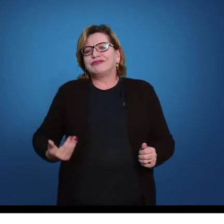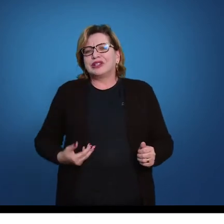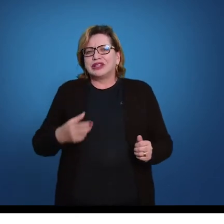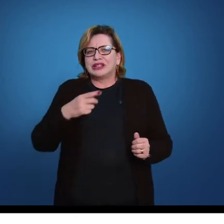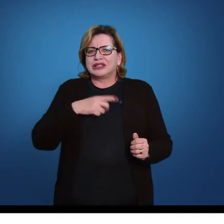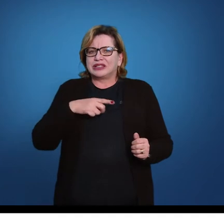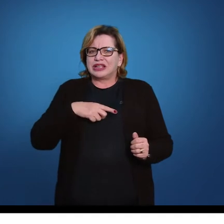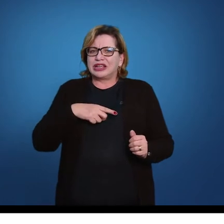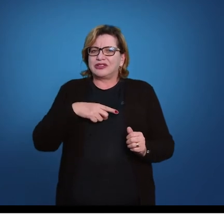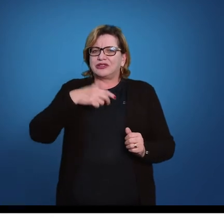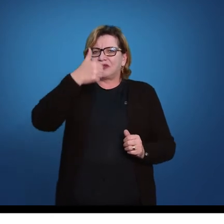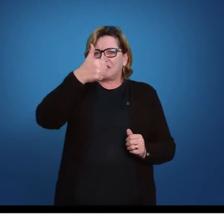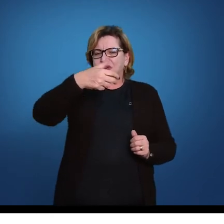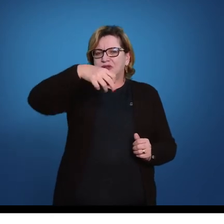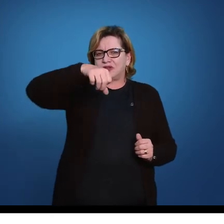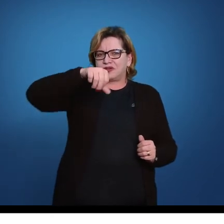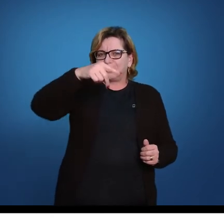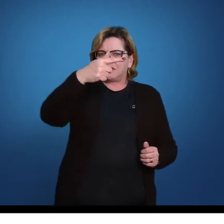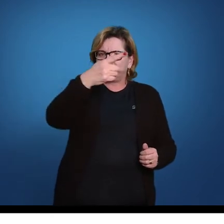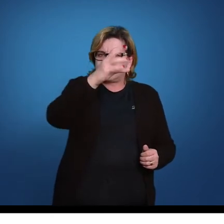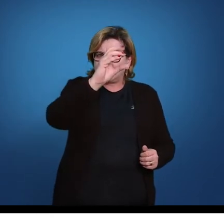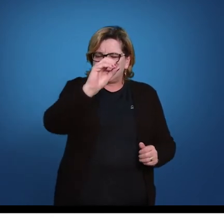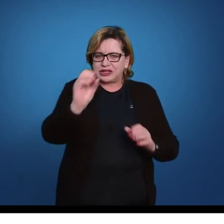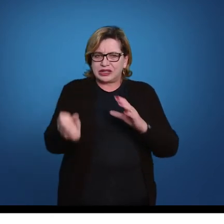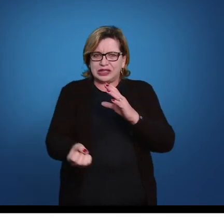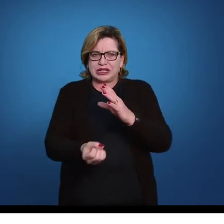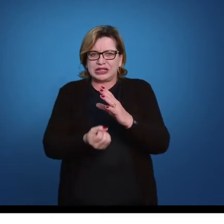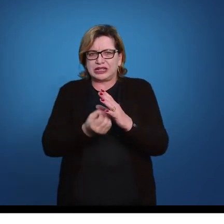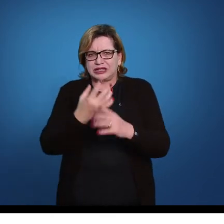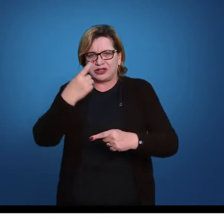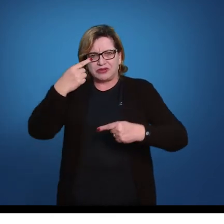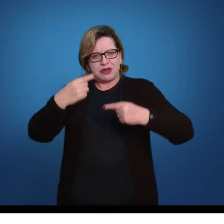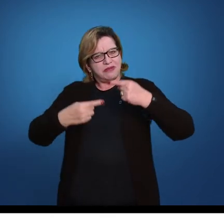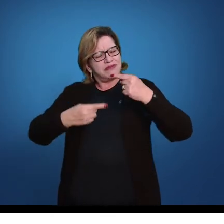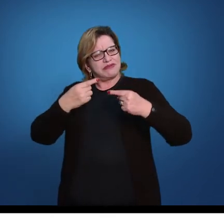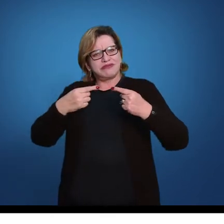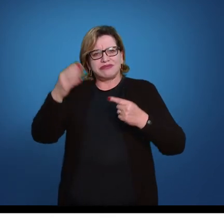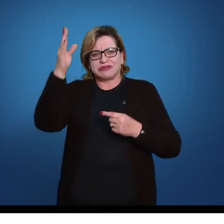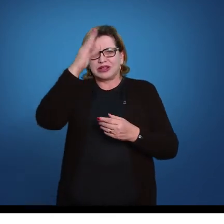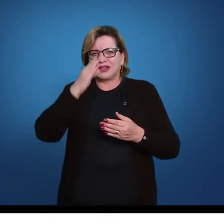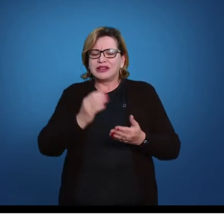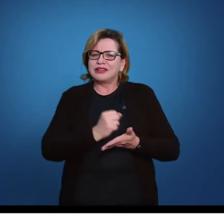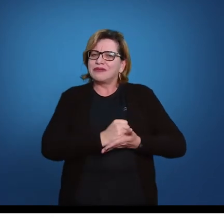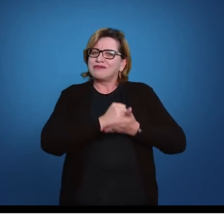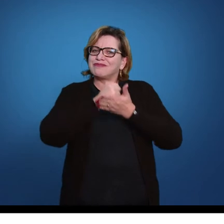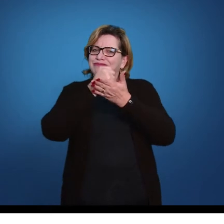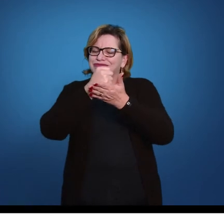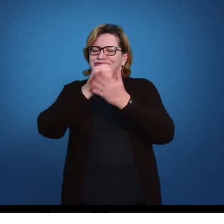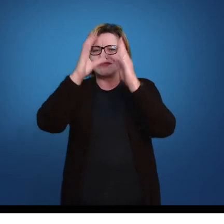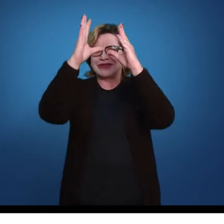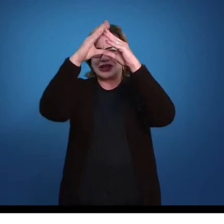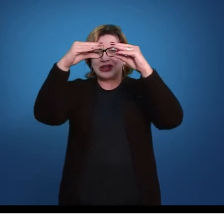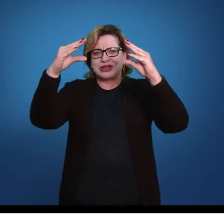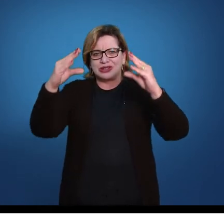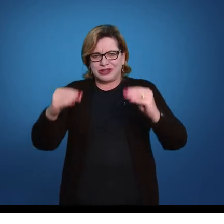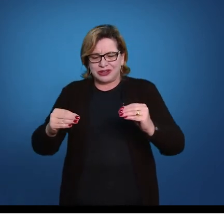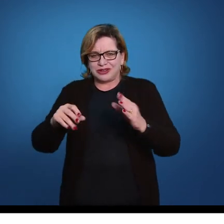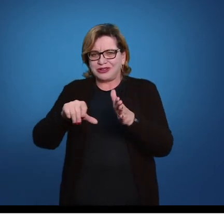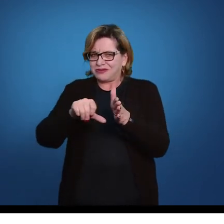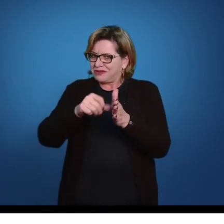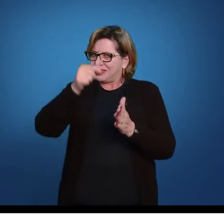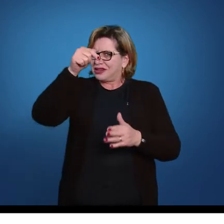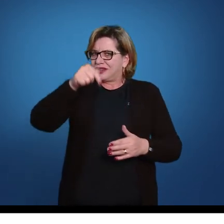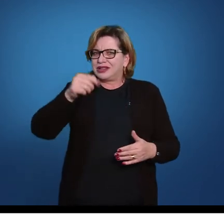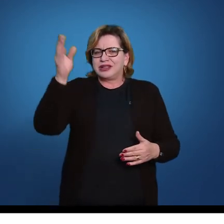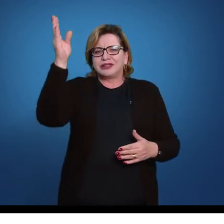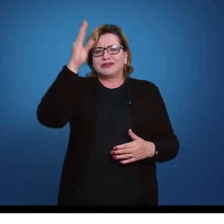temos, na década de 1970, a criação de uma política nacional de apoio aos circos. Pela primeira vez no Brasil,